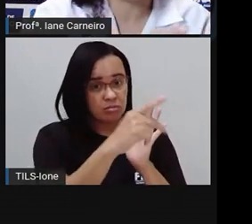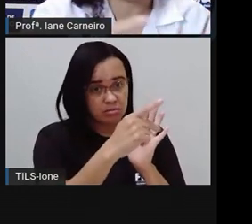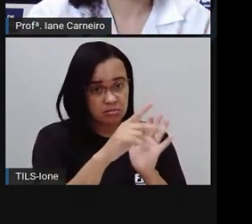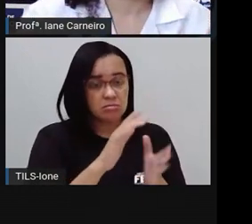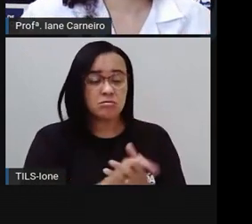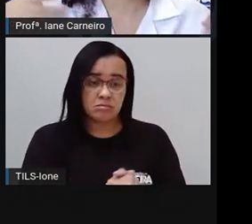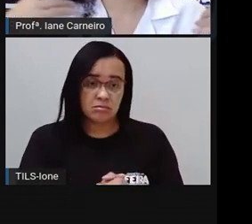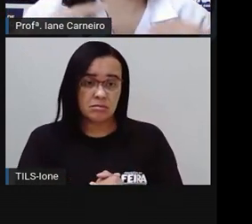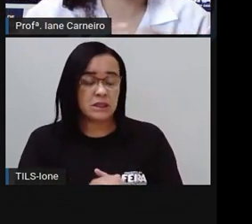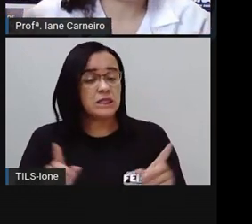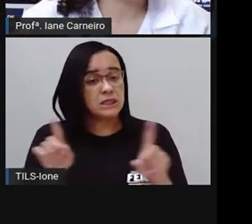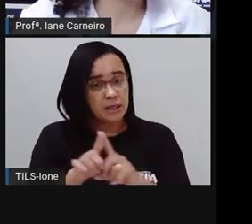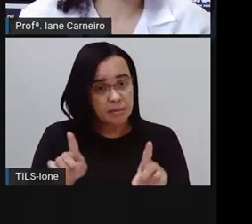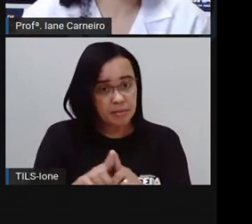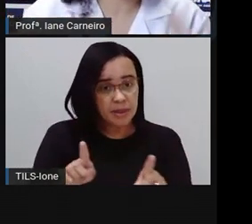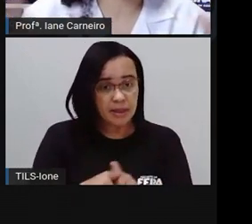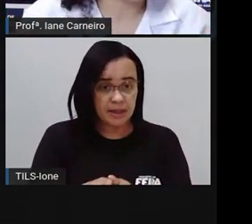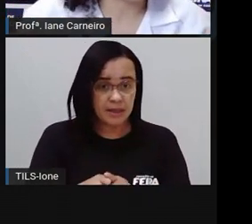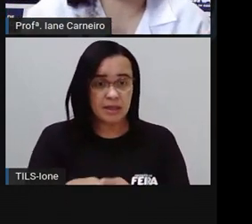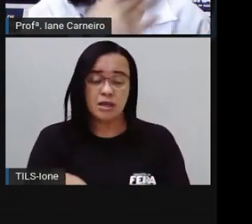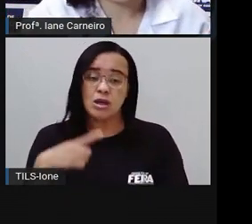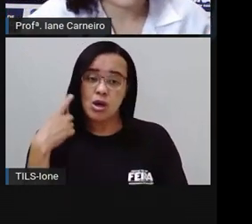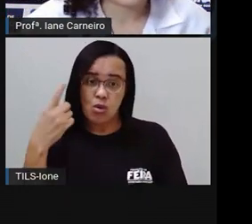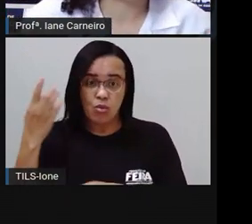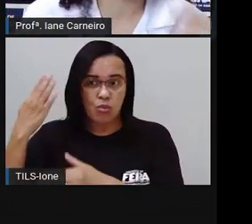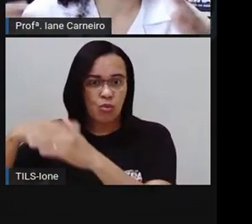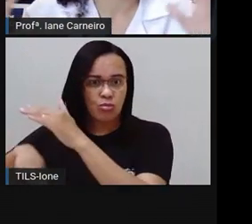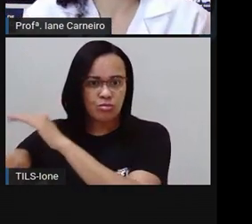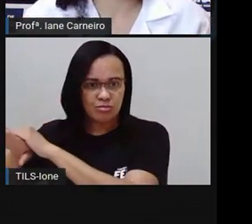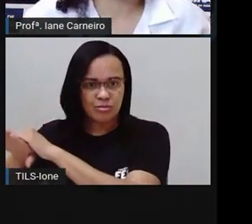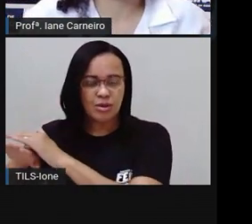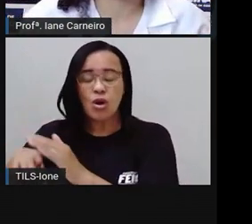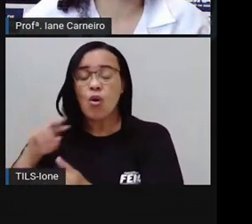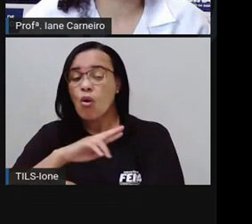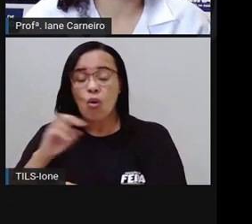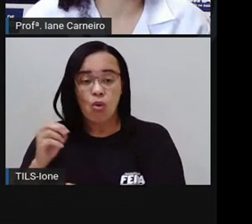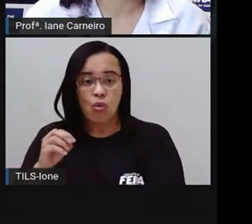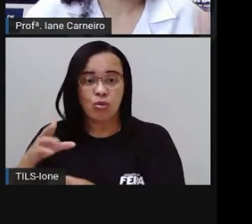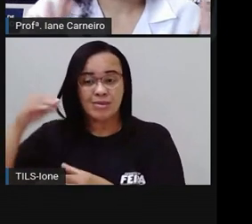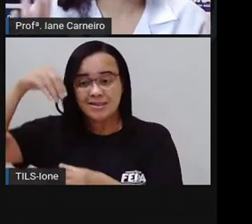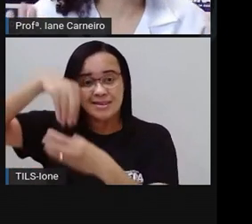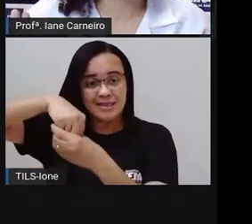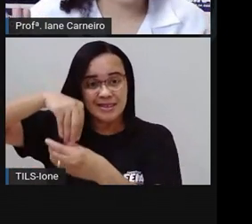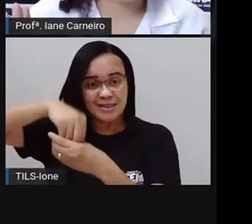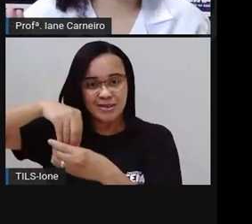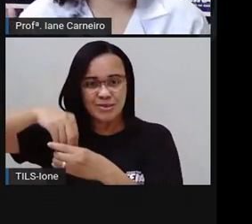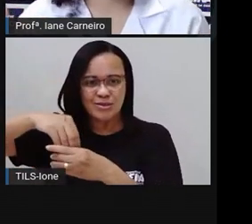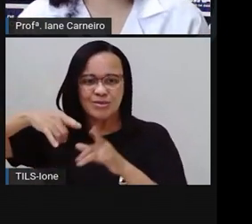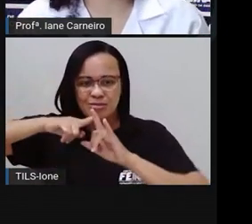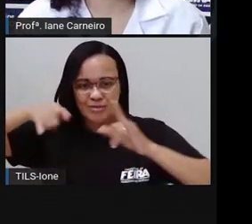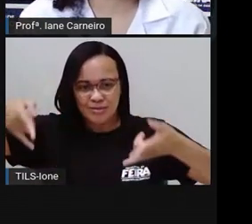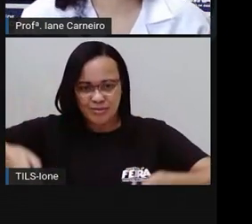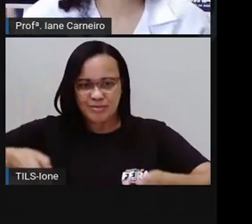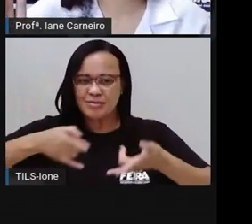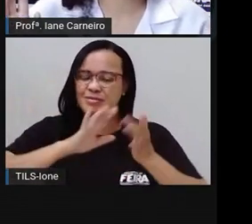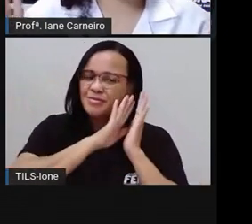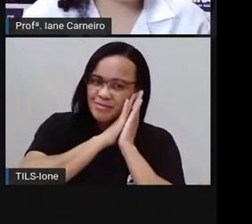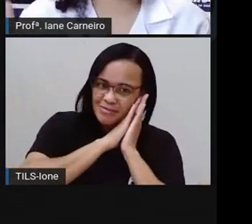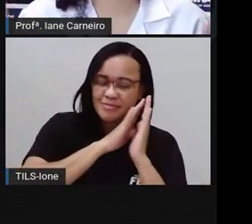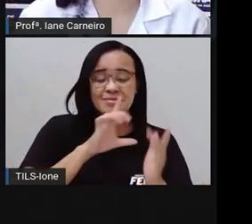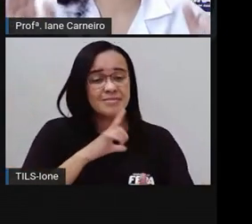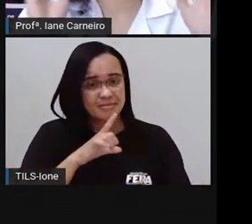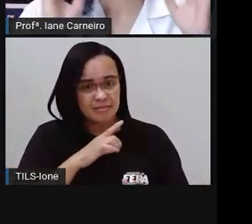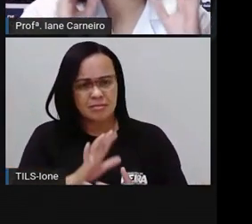banheiro que fica social é que todo mundo que vai visitar a casa pode utilizar aquele banheiro. Na escola não é assim, né? Na